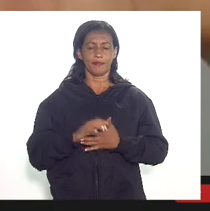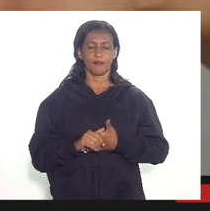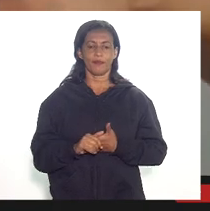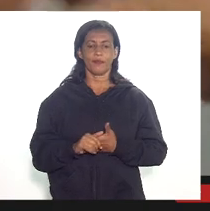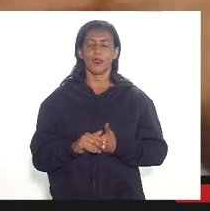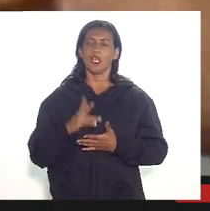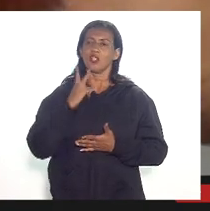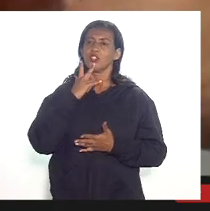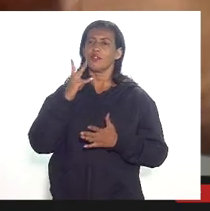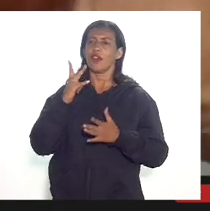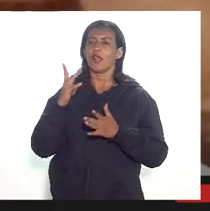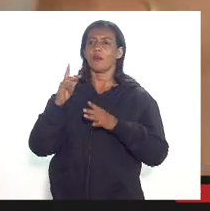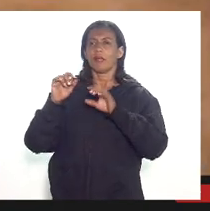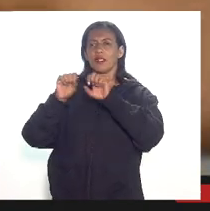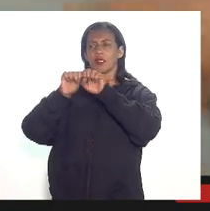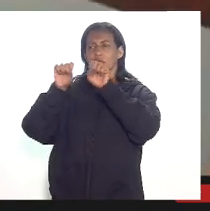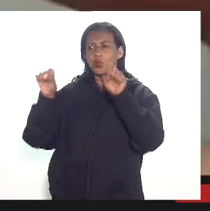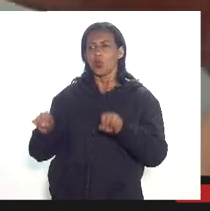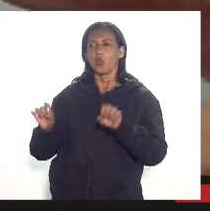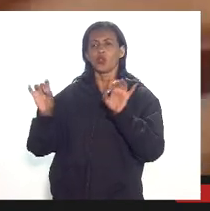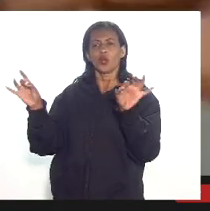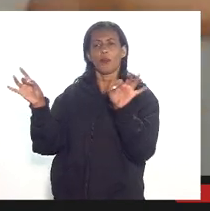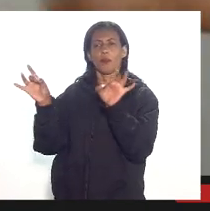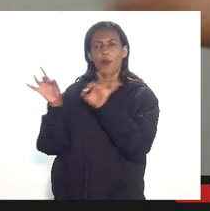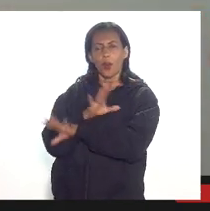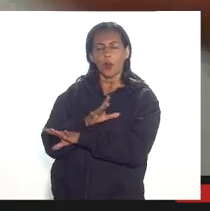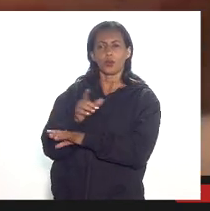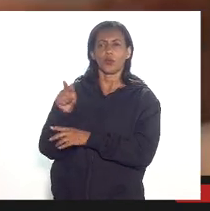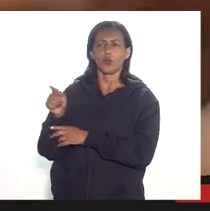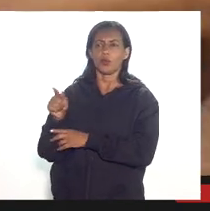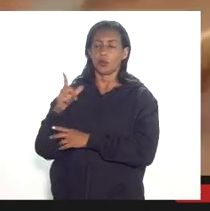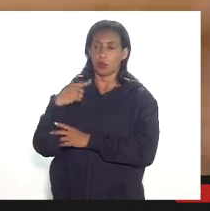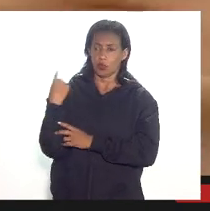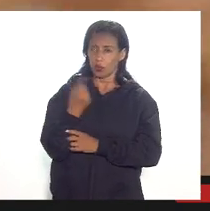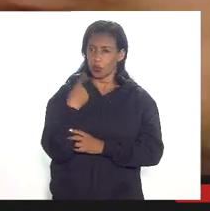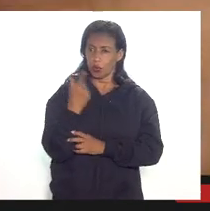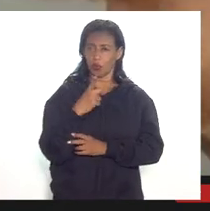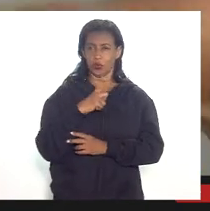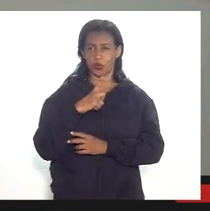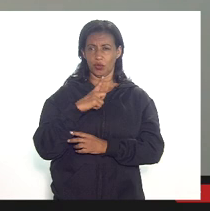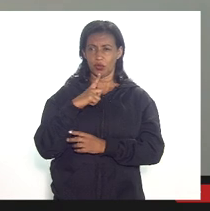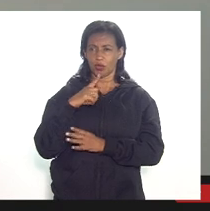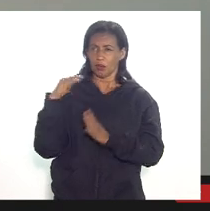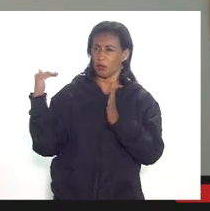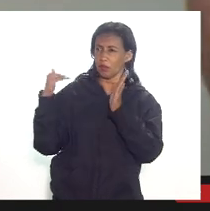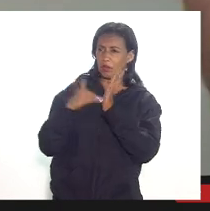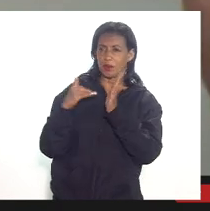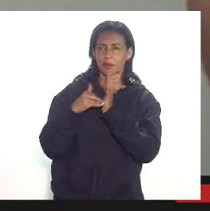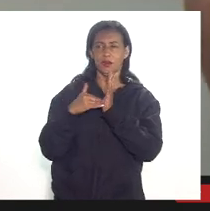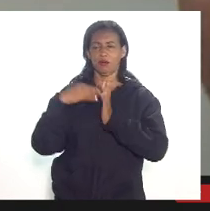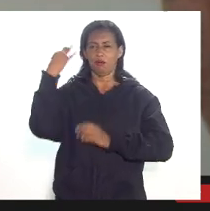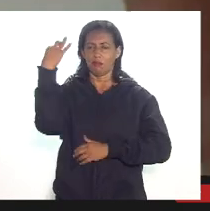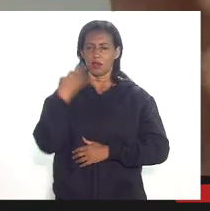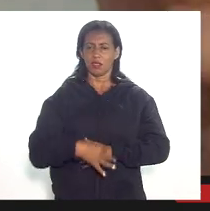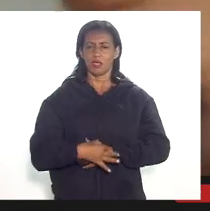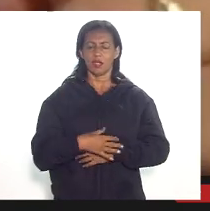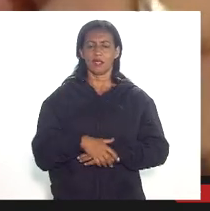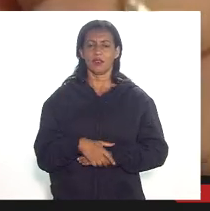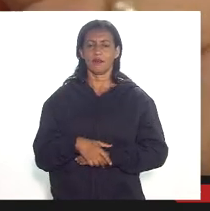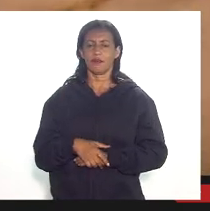estruturadas as notas fiscais já são rastreadas nós temos assim bastante elementos de convicção e